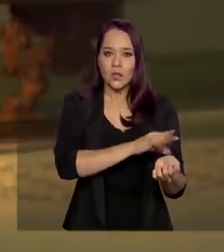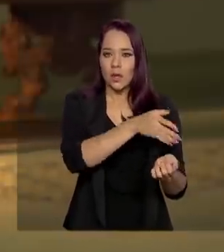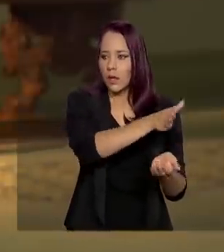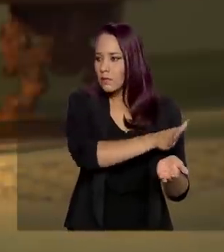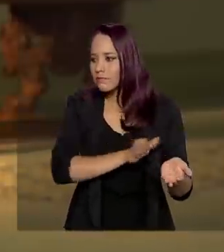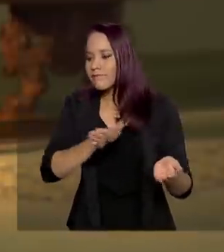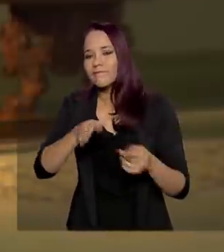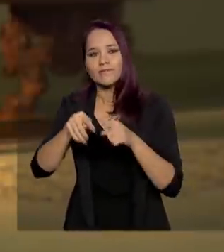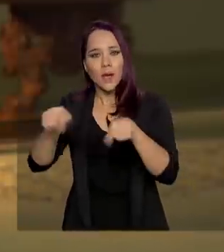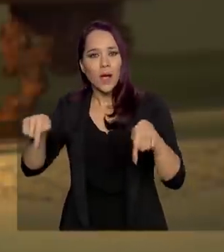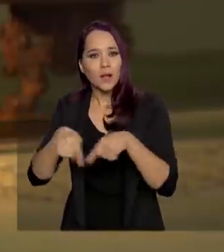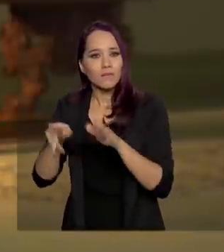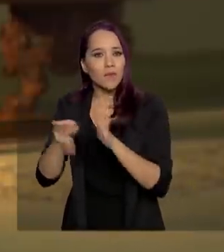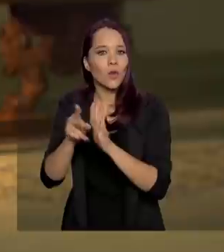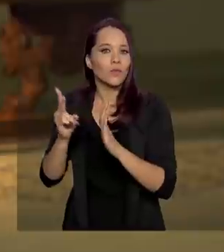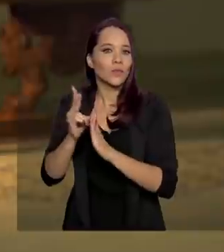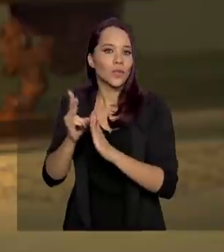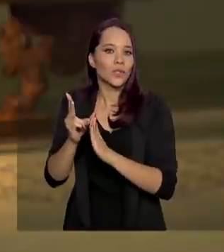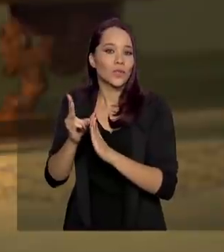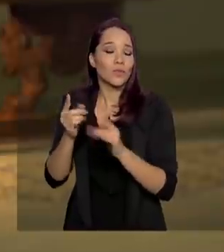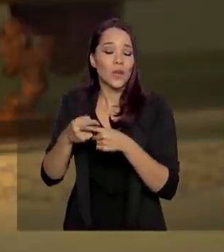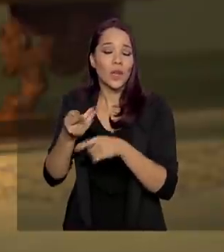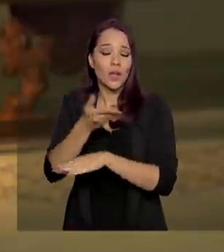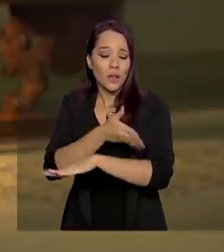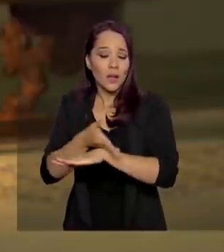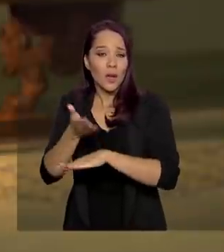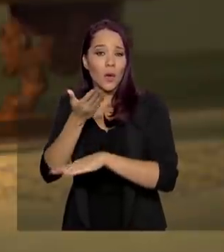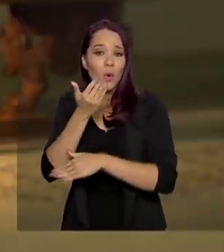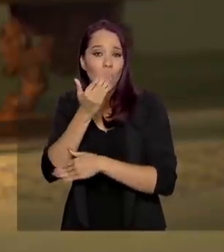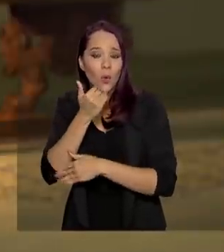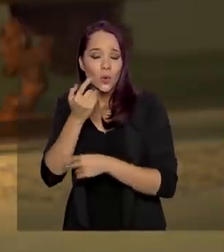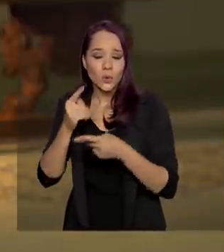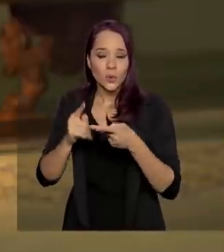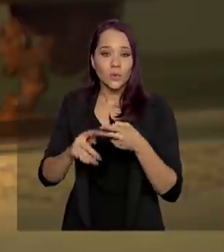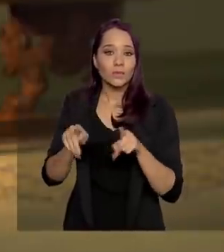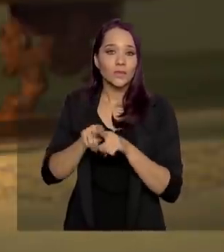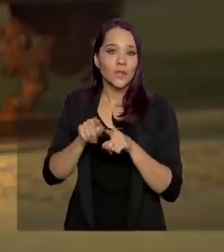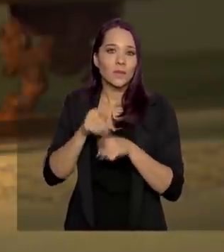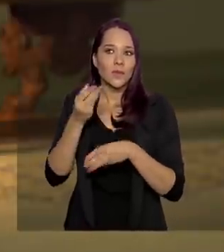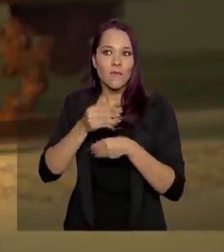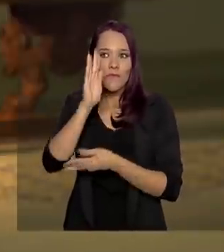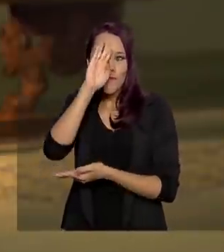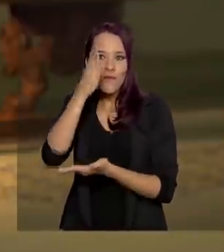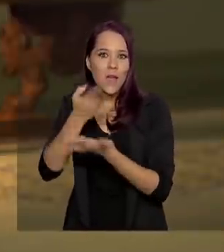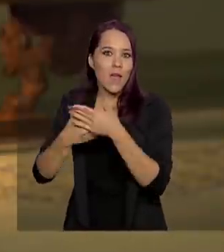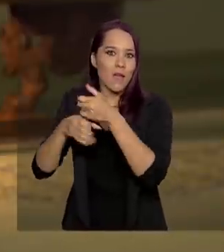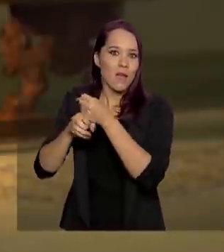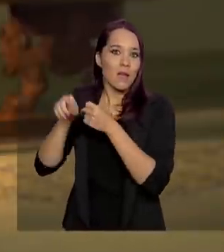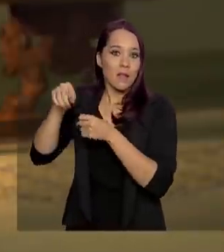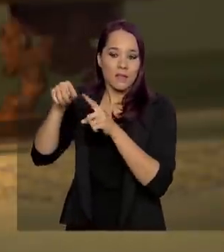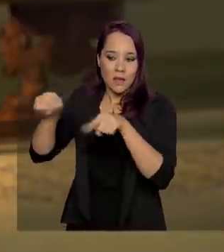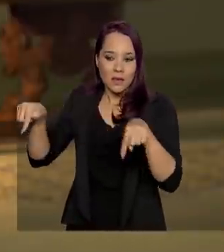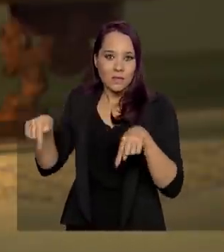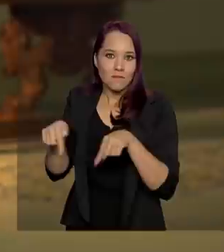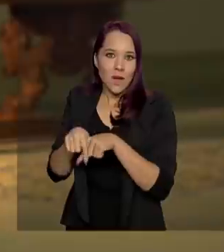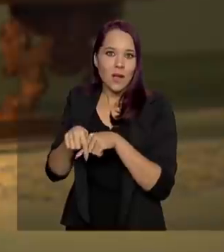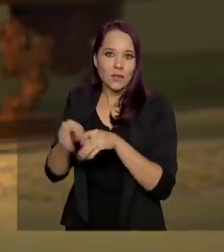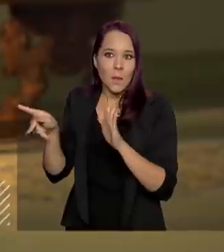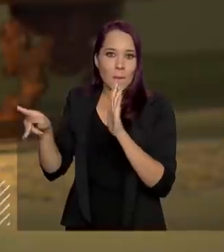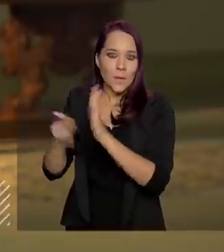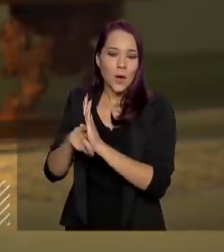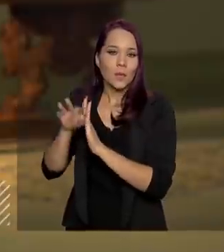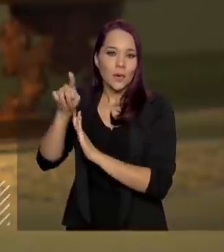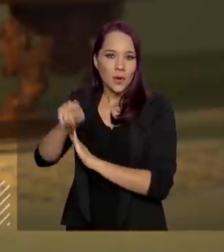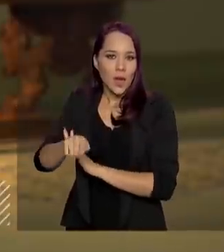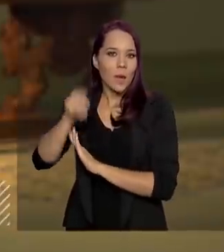diferenciado por quê? Há questão da alimentação, há questão da espiritualidade. Por exemplo, na de Manaus existe um espaço exclusivo lá para o